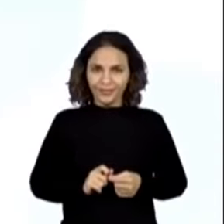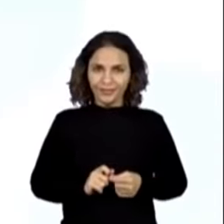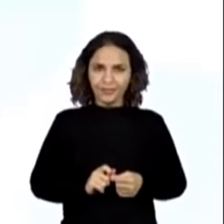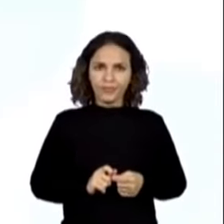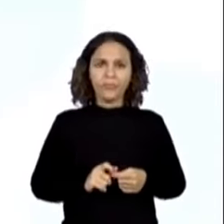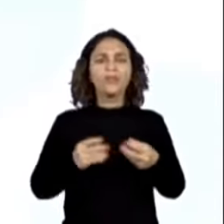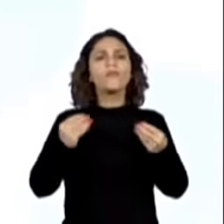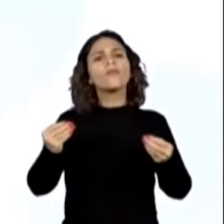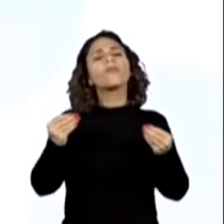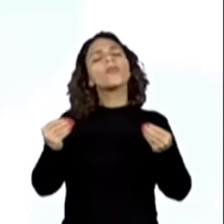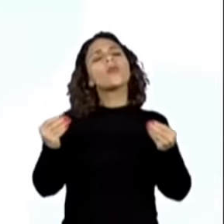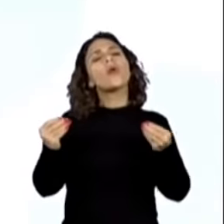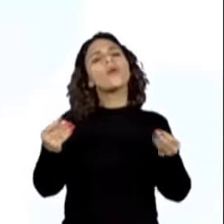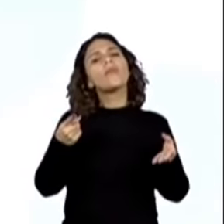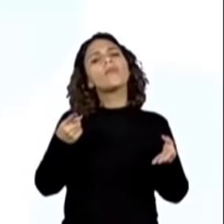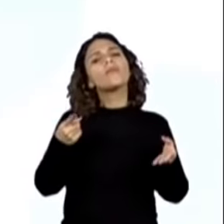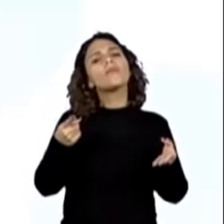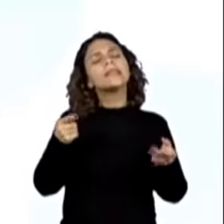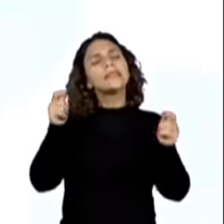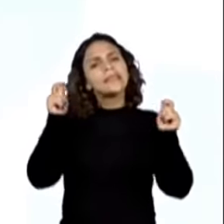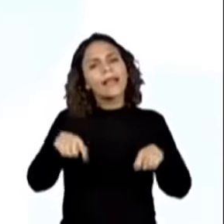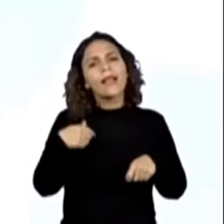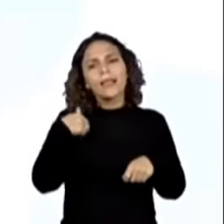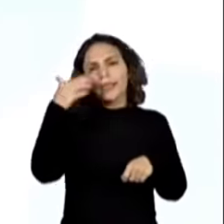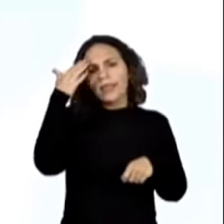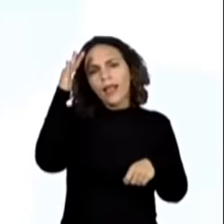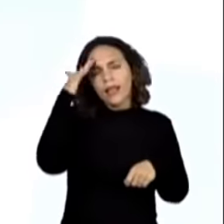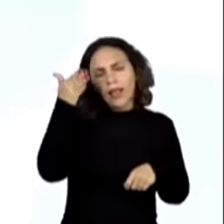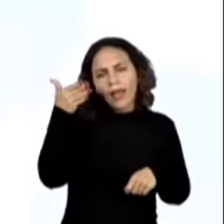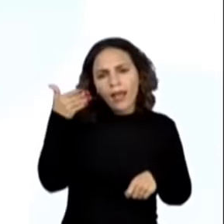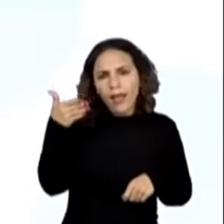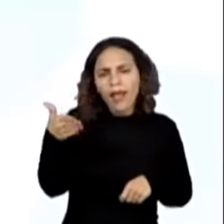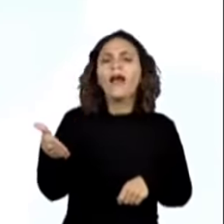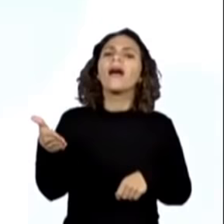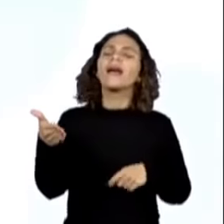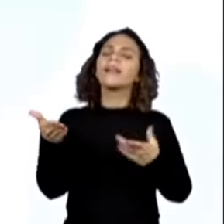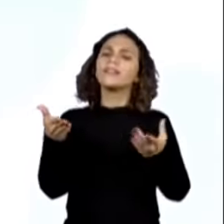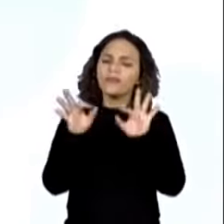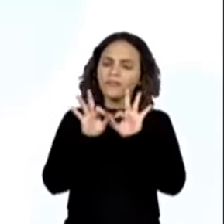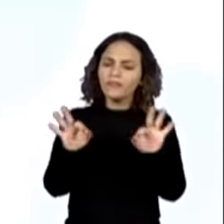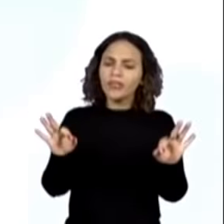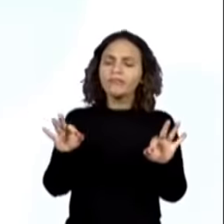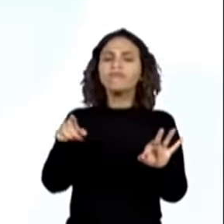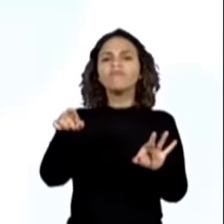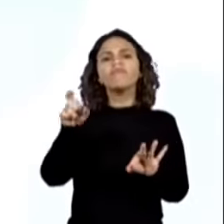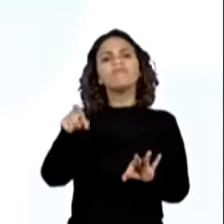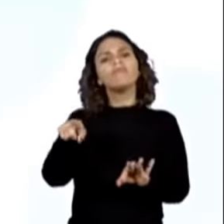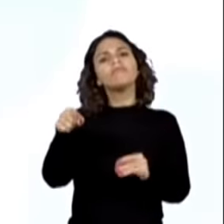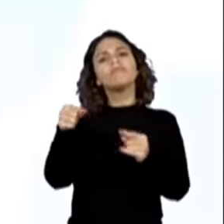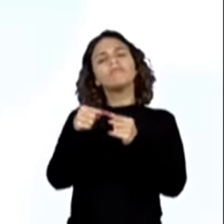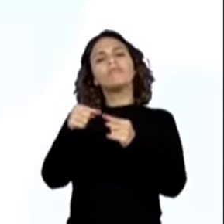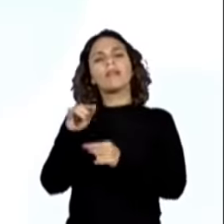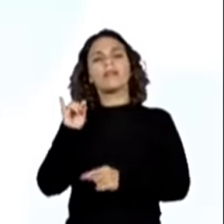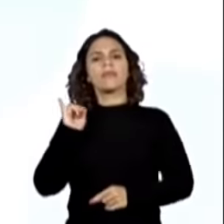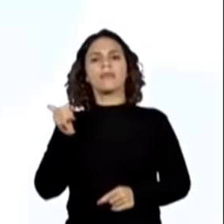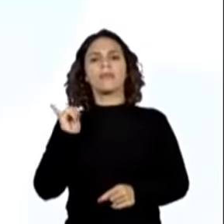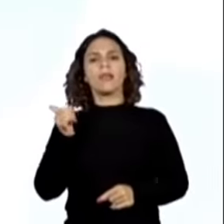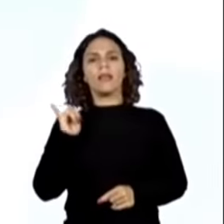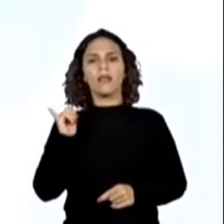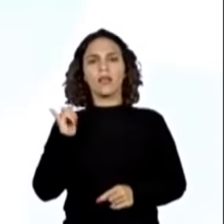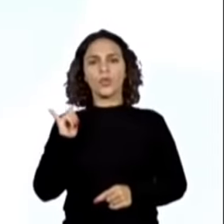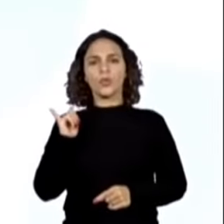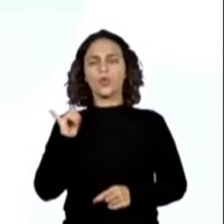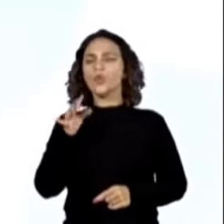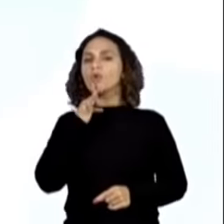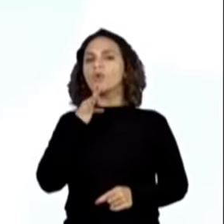que momentos eu posso, ou em qual palavra ou frase eu indico que é a parte do narrador que